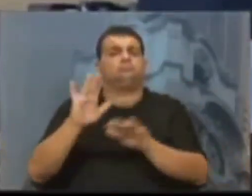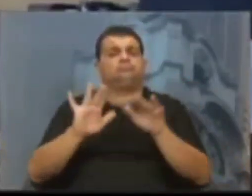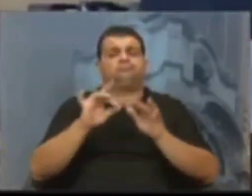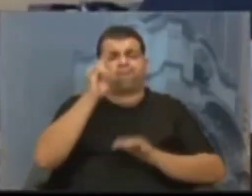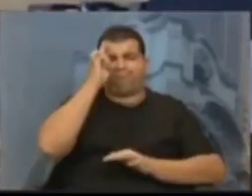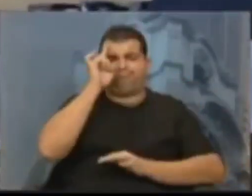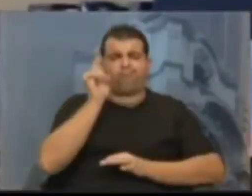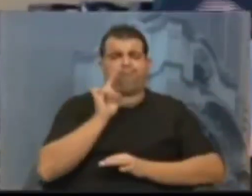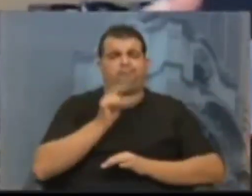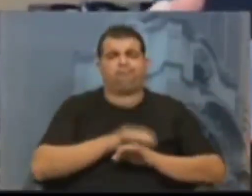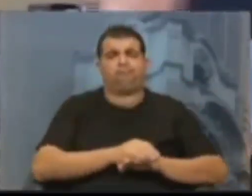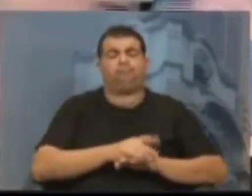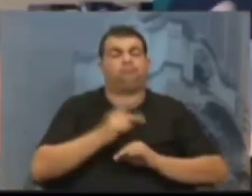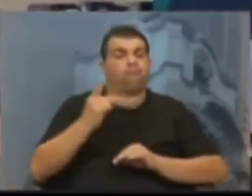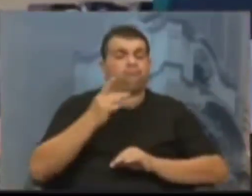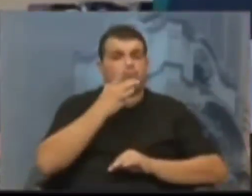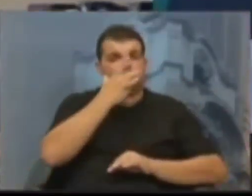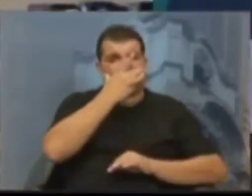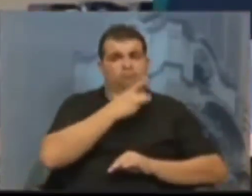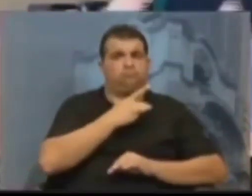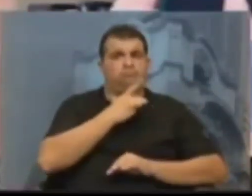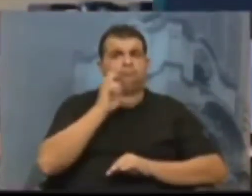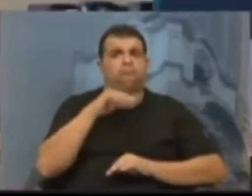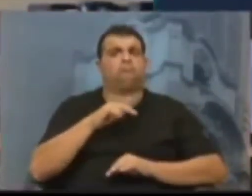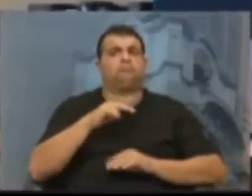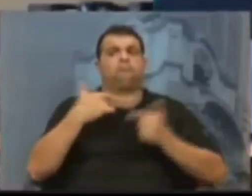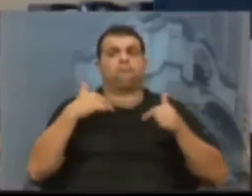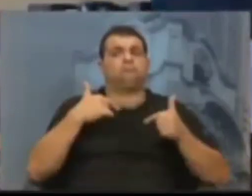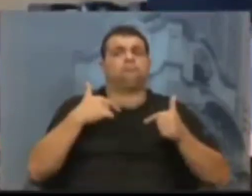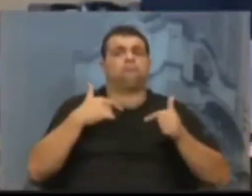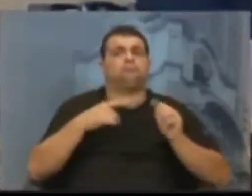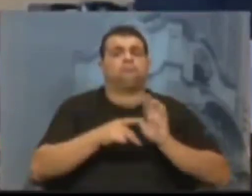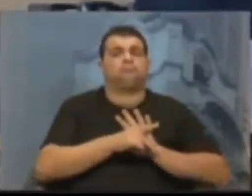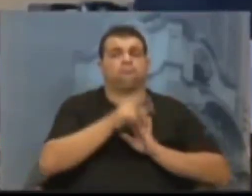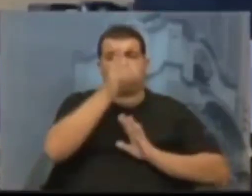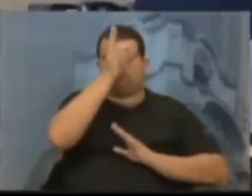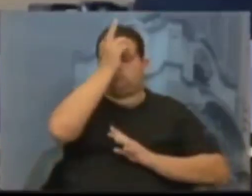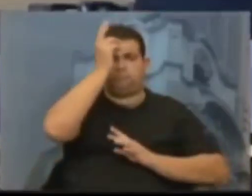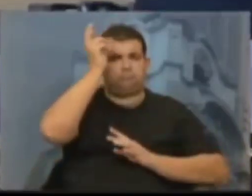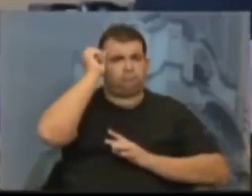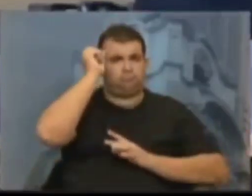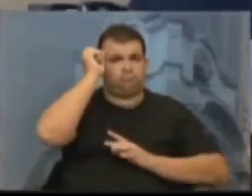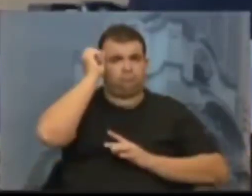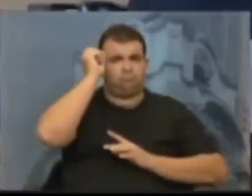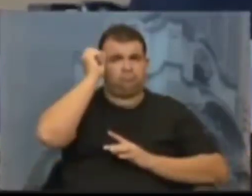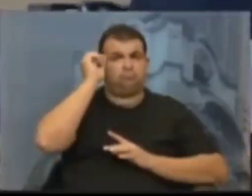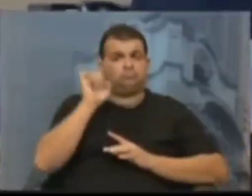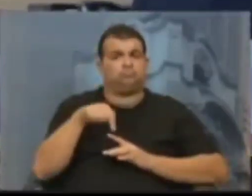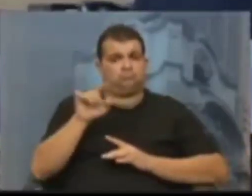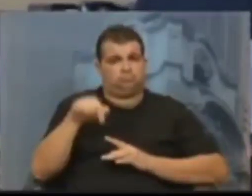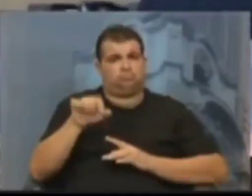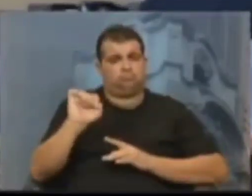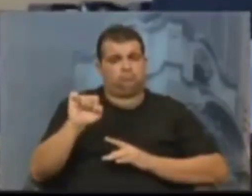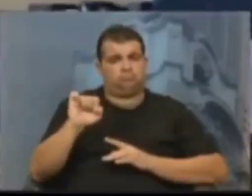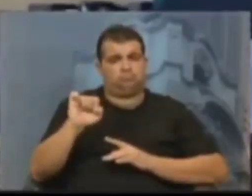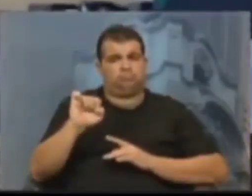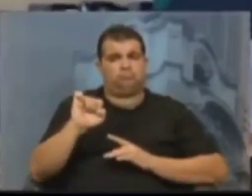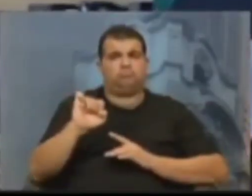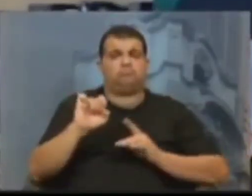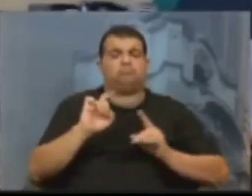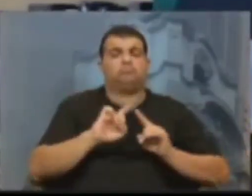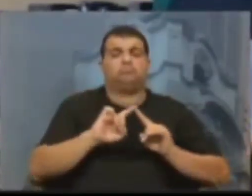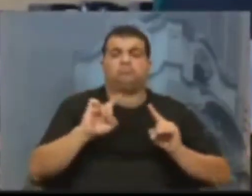sabe, porque acha, acredita que aquilo seja um serviço prestado pela Prefeitura e é, mas ela não